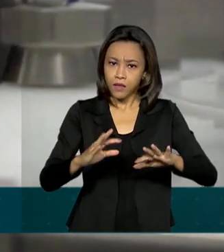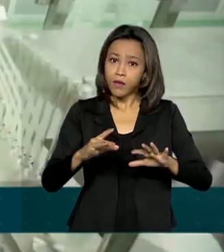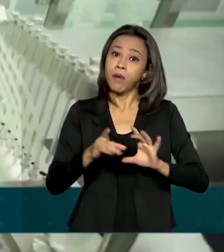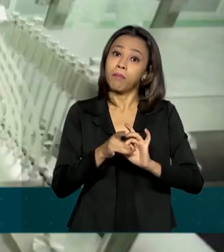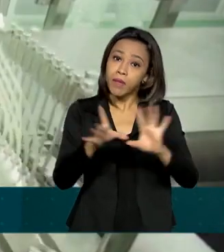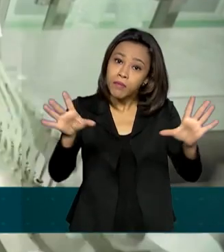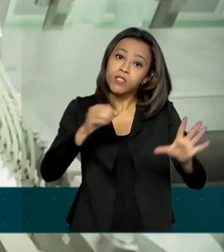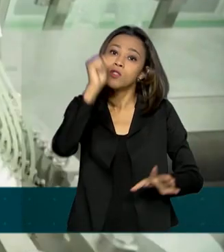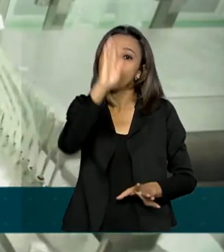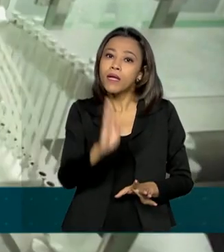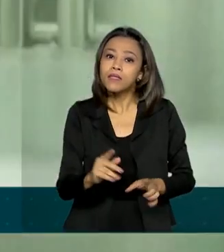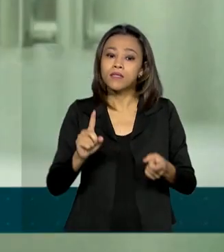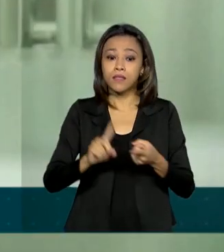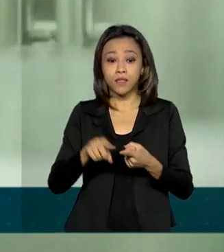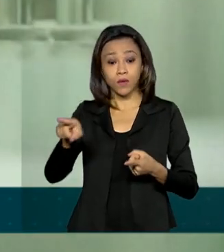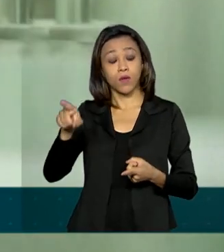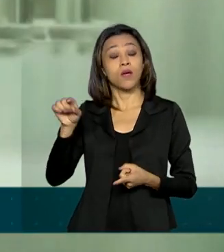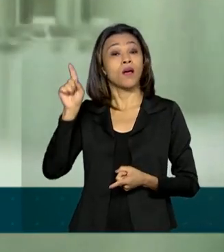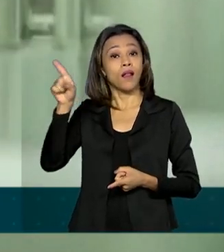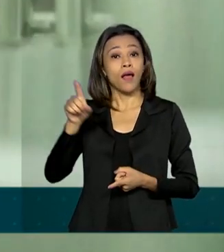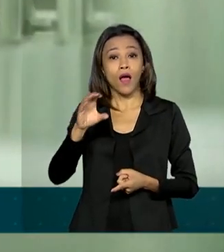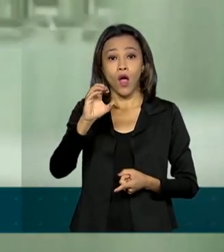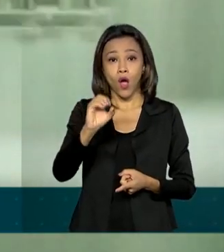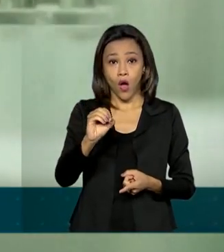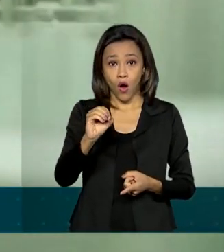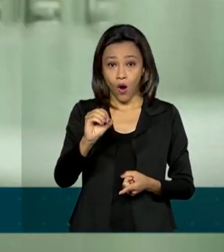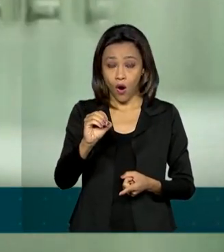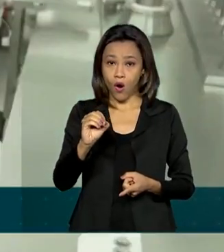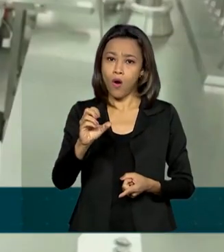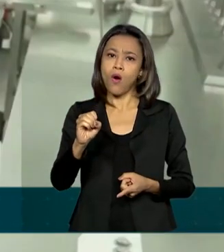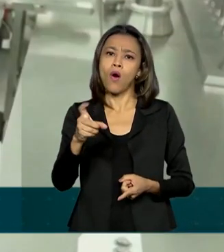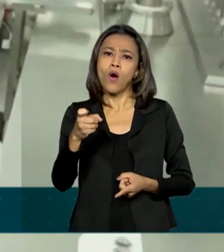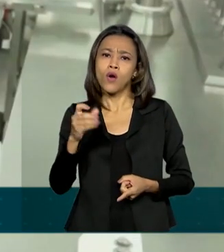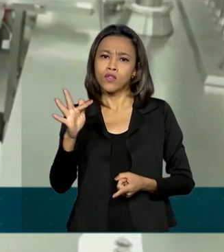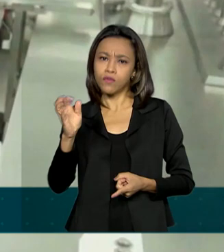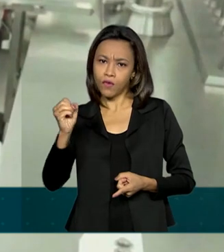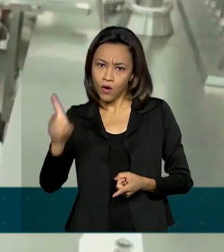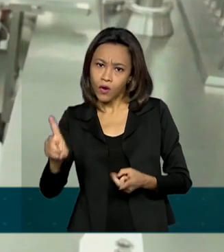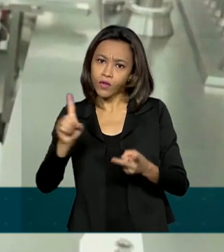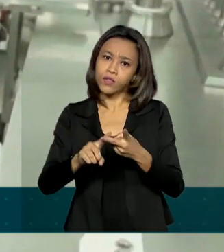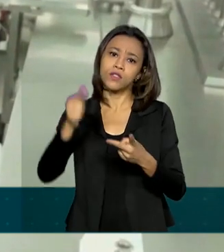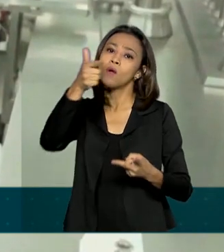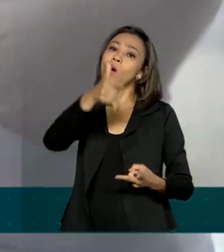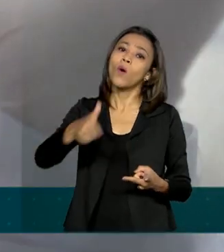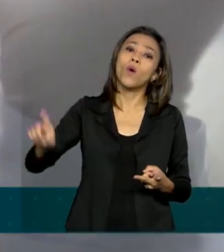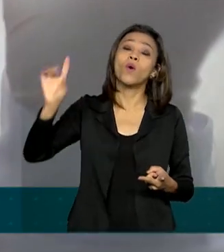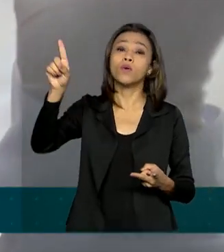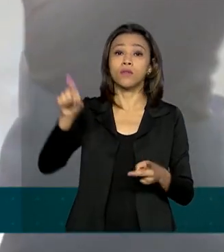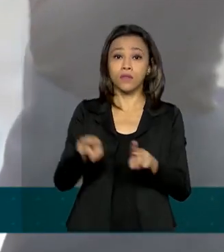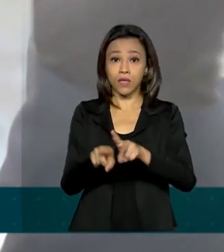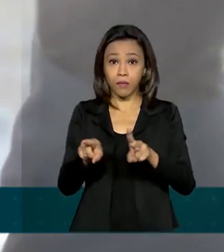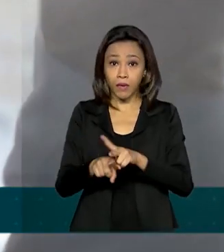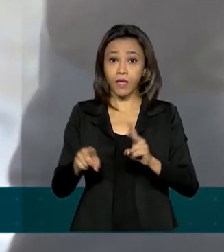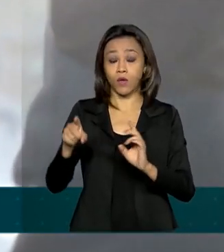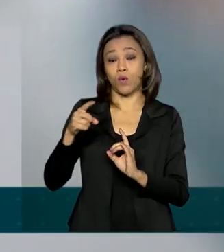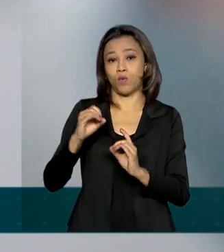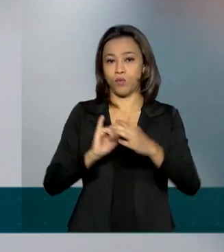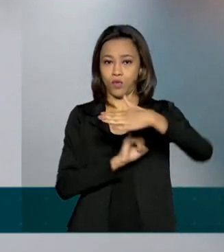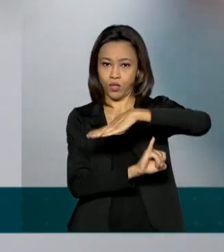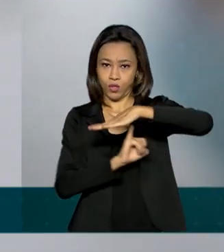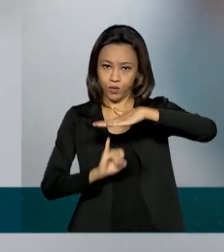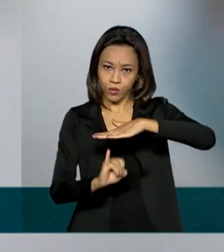são Oxford, da AstraZeneca com Fiocruz, a Coronavac, da Sinovac, em parceria com o Instituto Butantan,